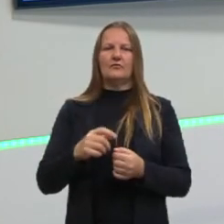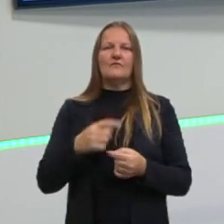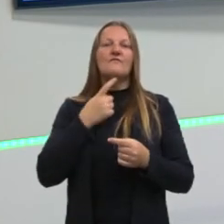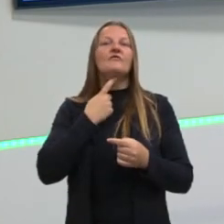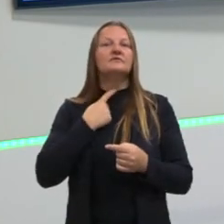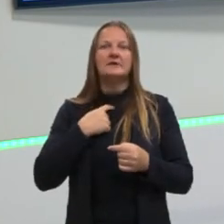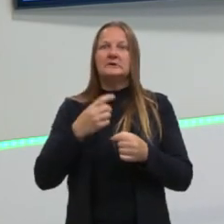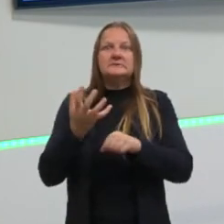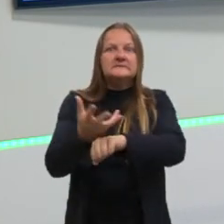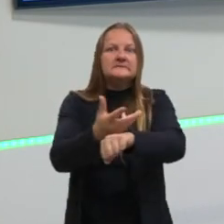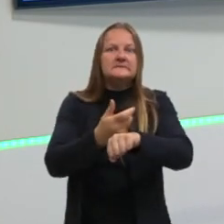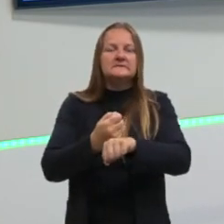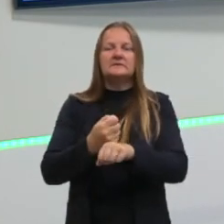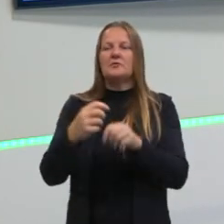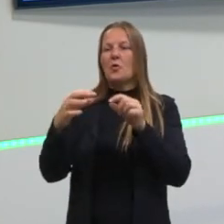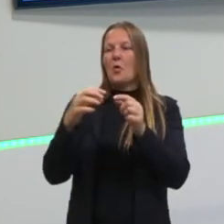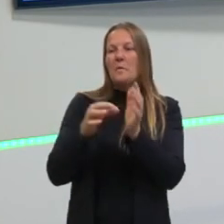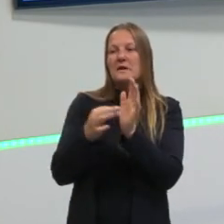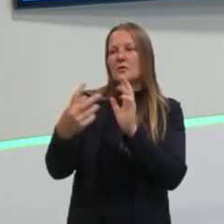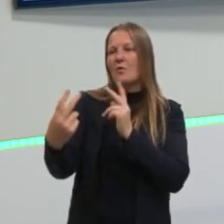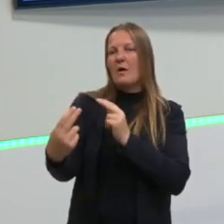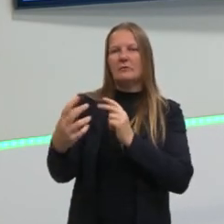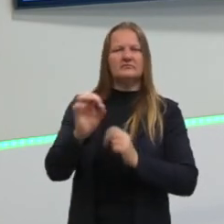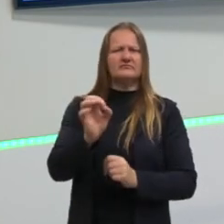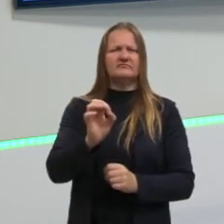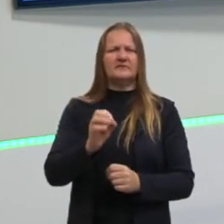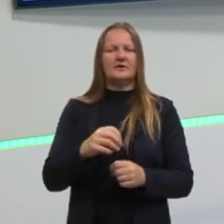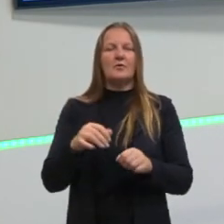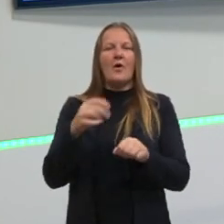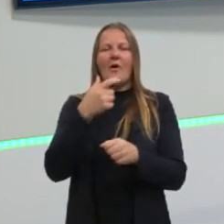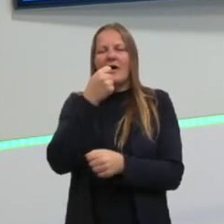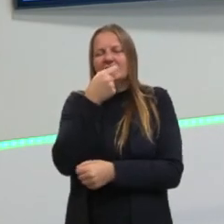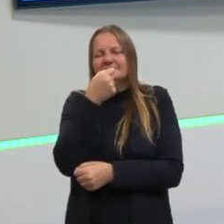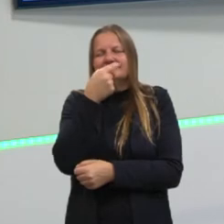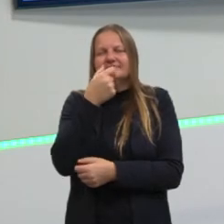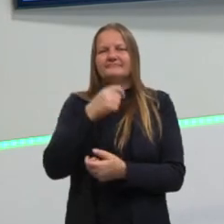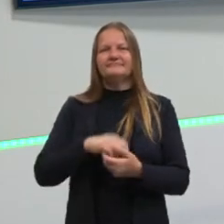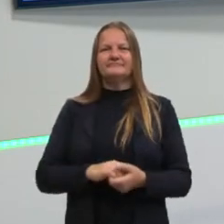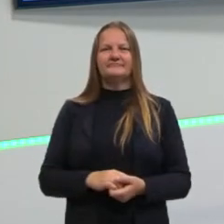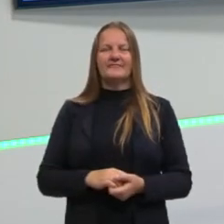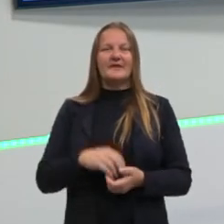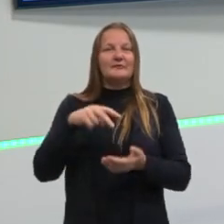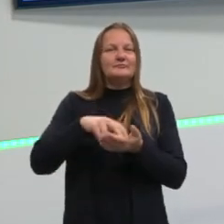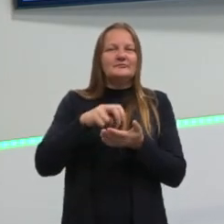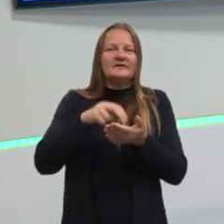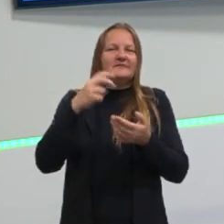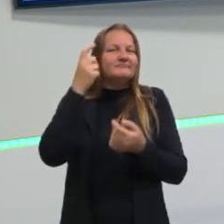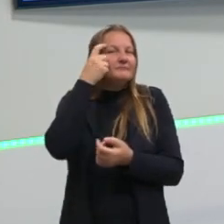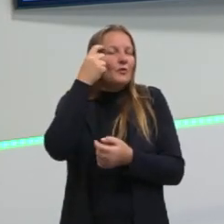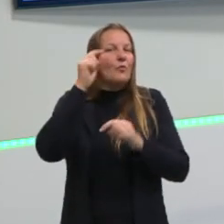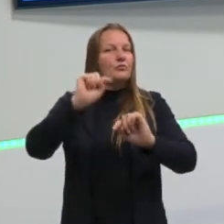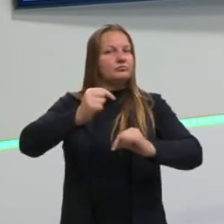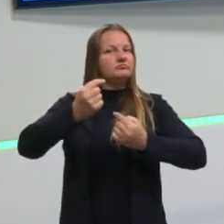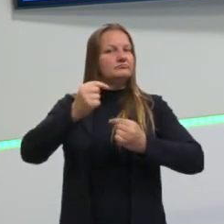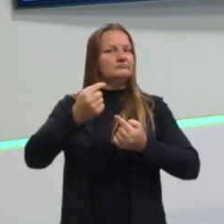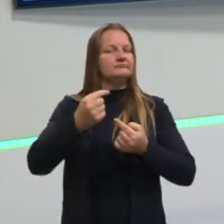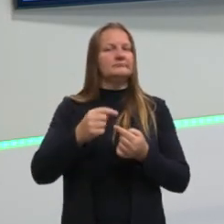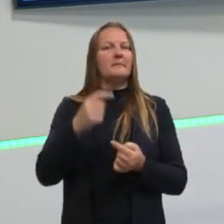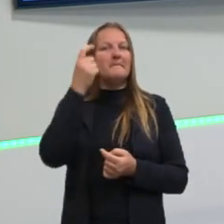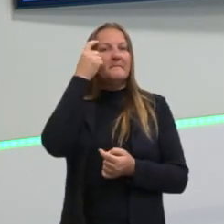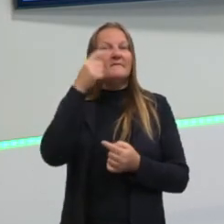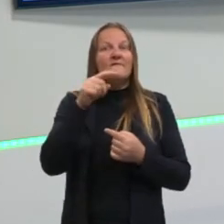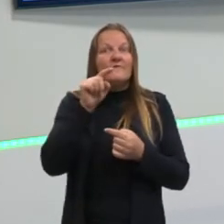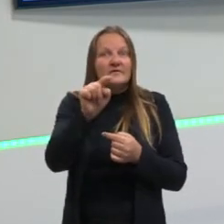convencimento, ela é um texto de diversão ou de reflexão. É fazer você